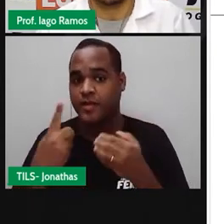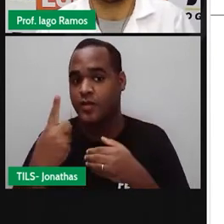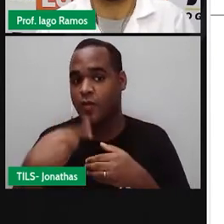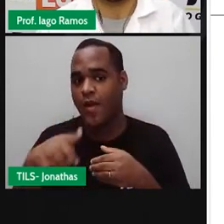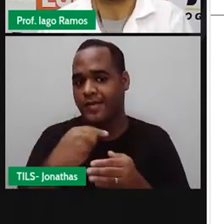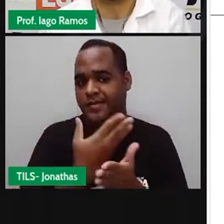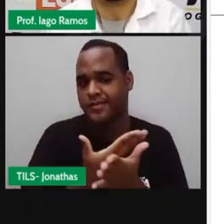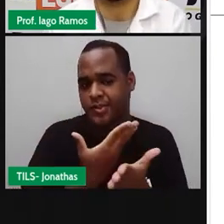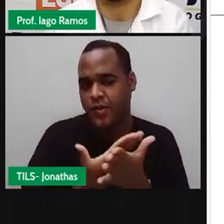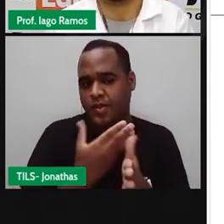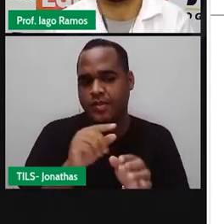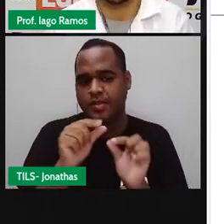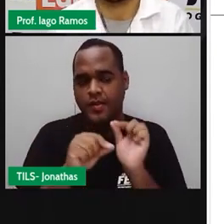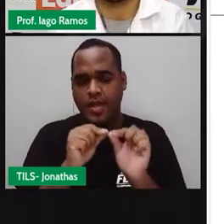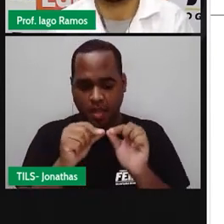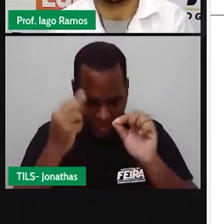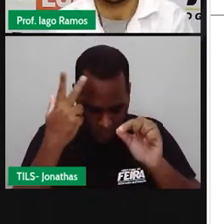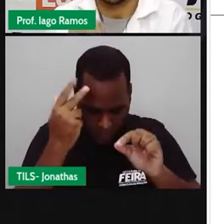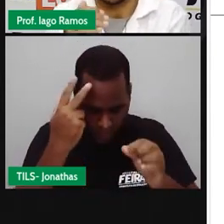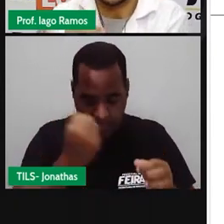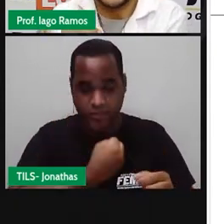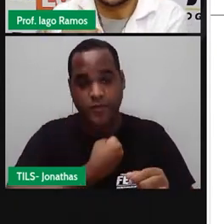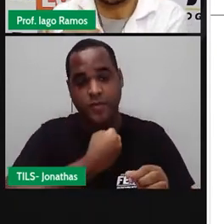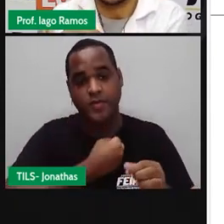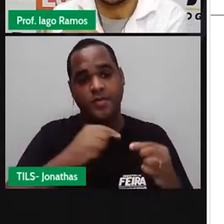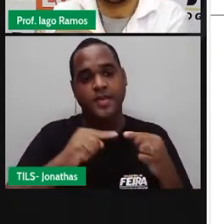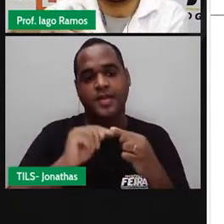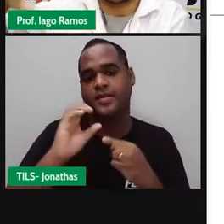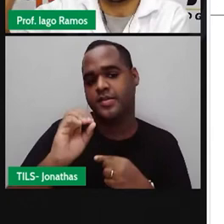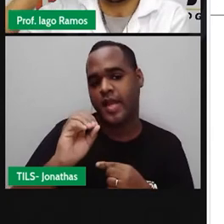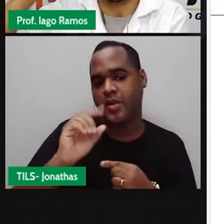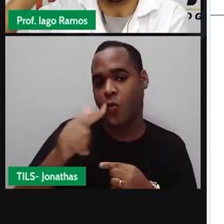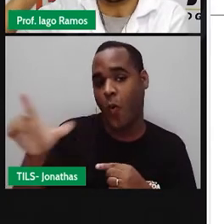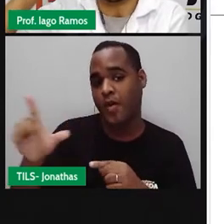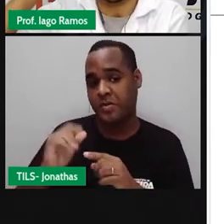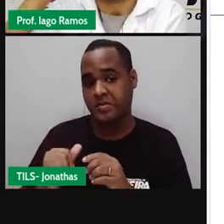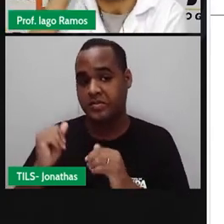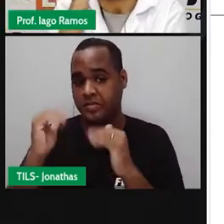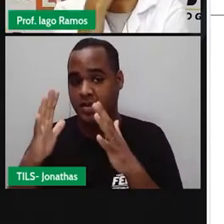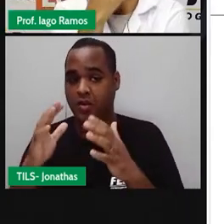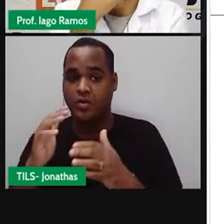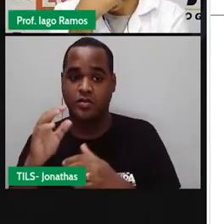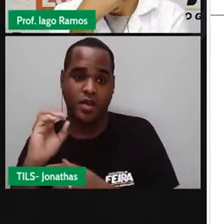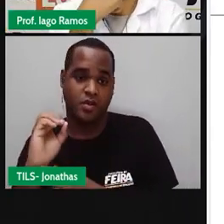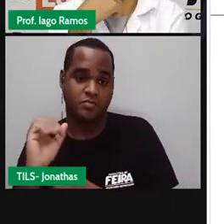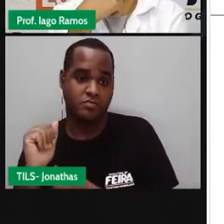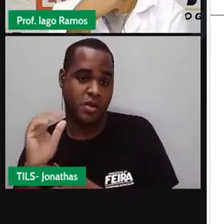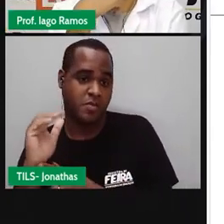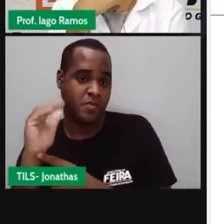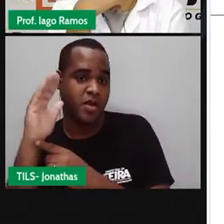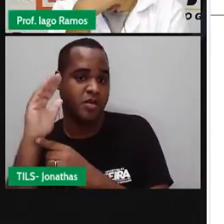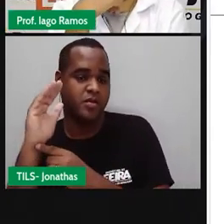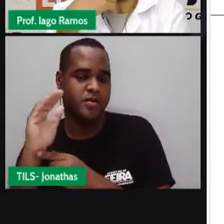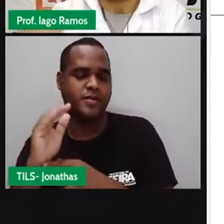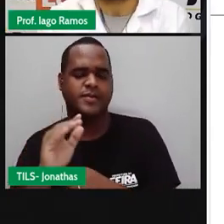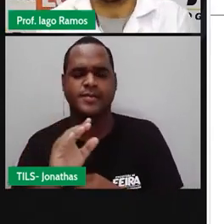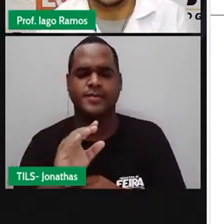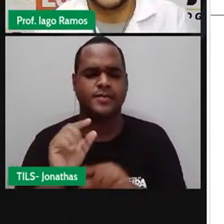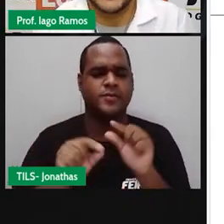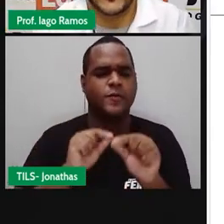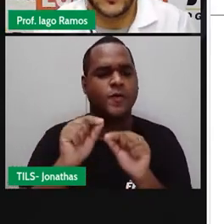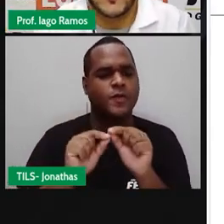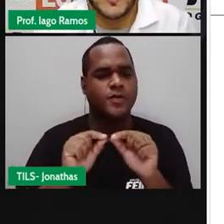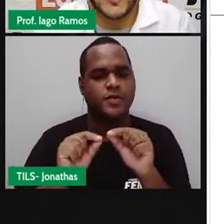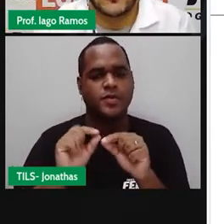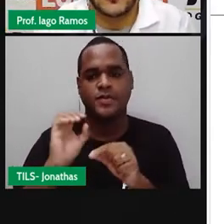só os números naturais do zero para cima, a gente dizia assim, ó, quem é o